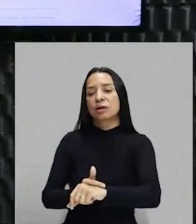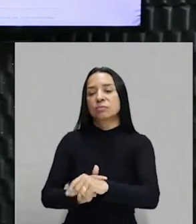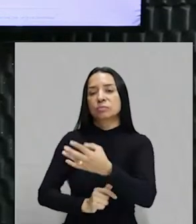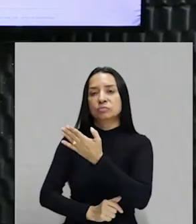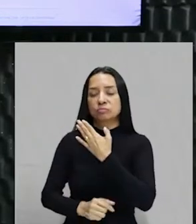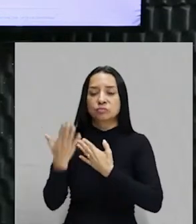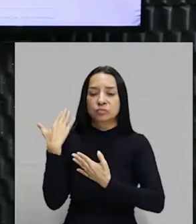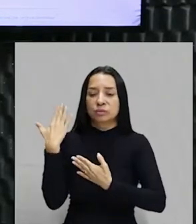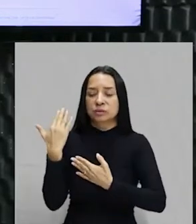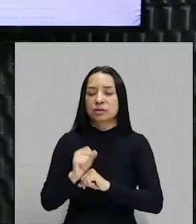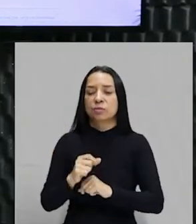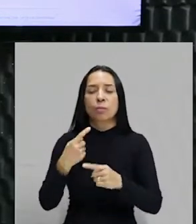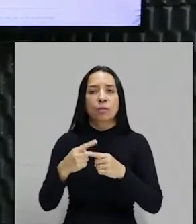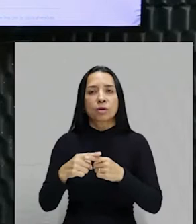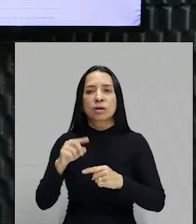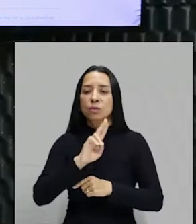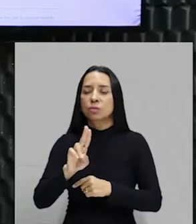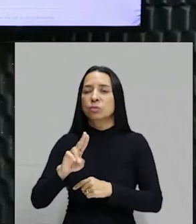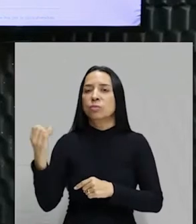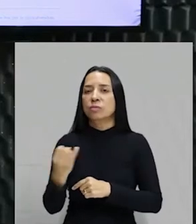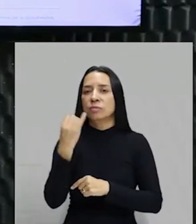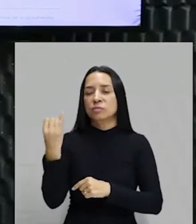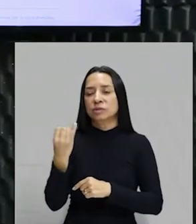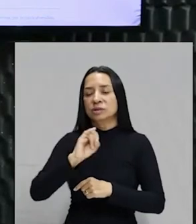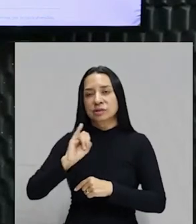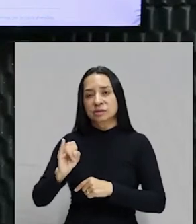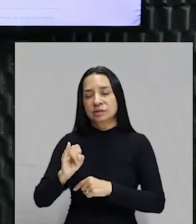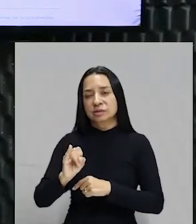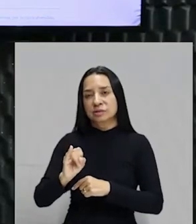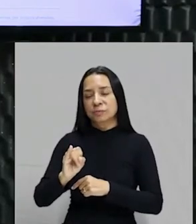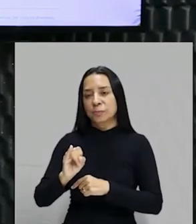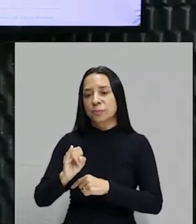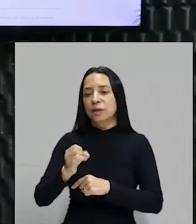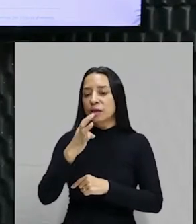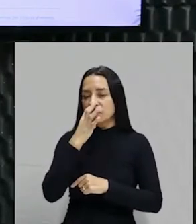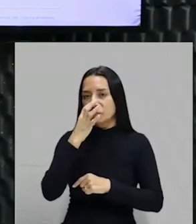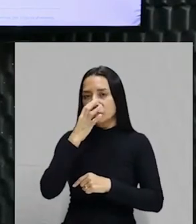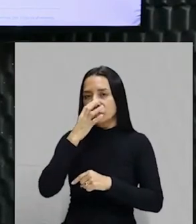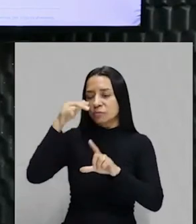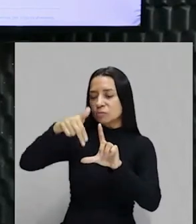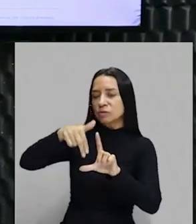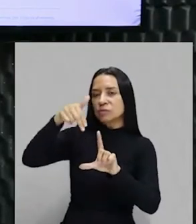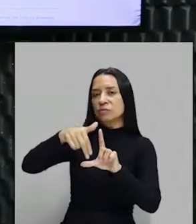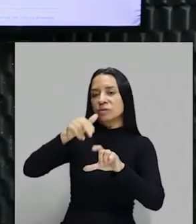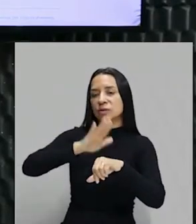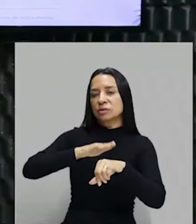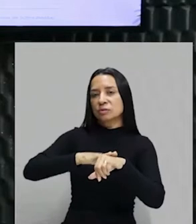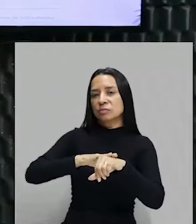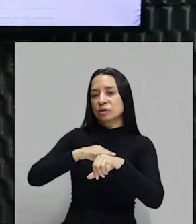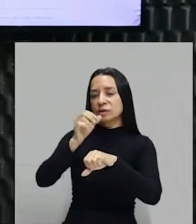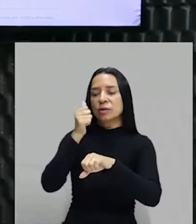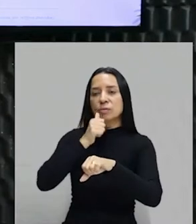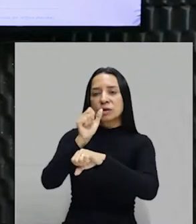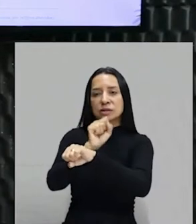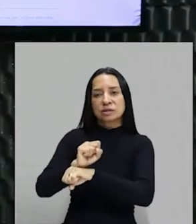nome é tão importante? Se você já assistiu a novela chamada Escrava Isaura, a abertura da novela... Vê aí no YouTube. A